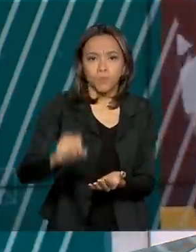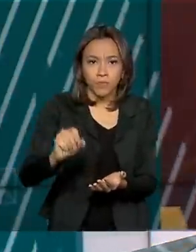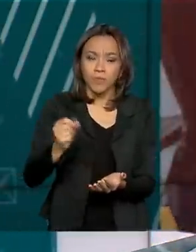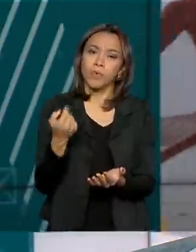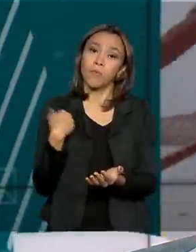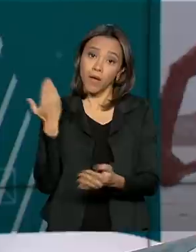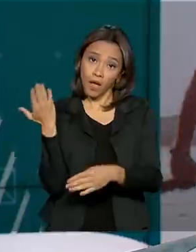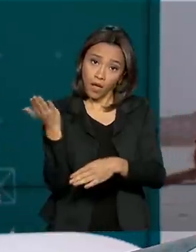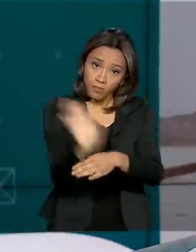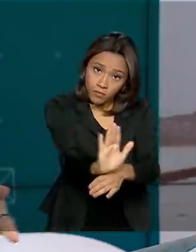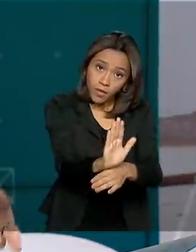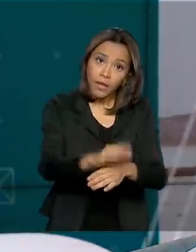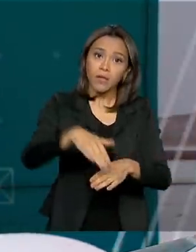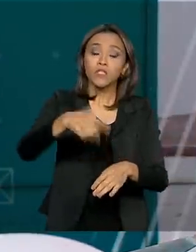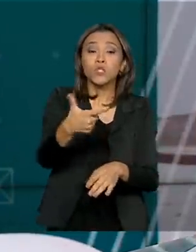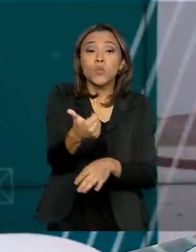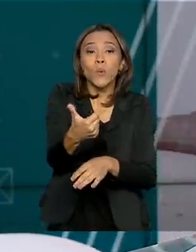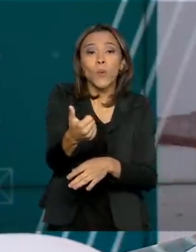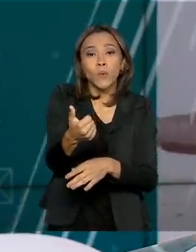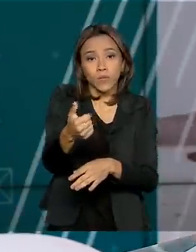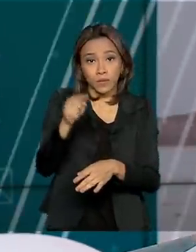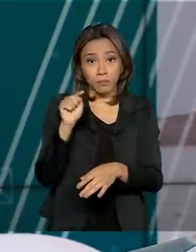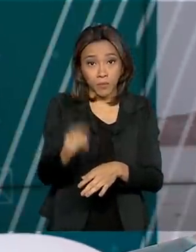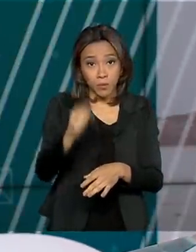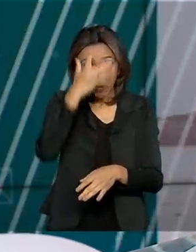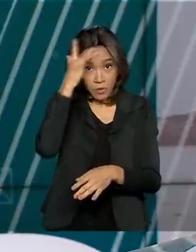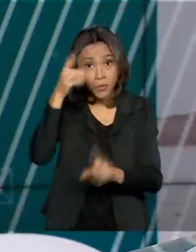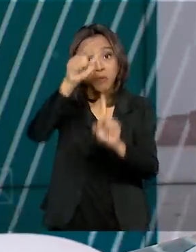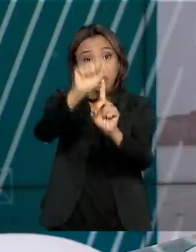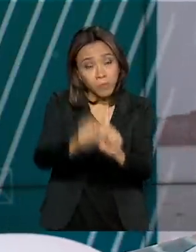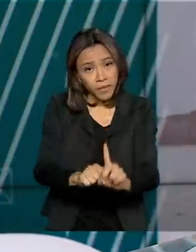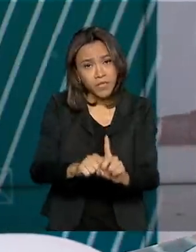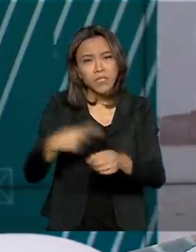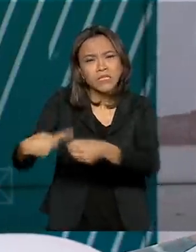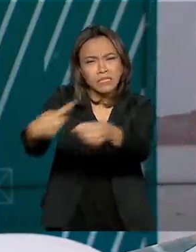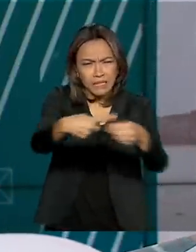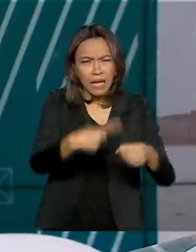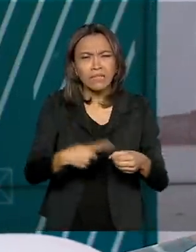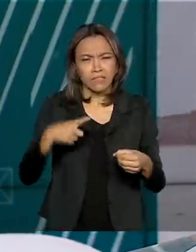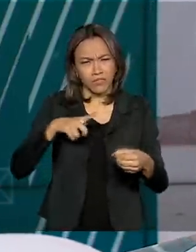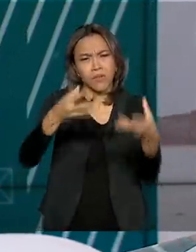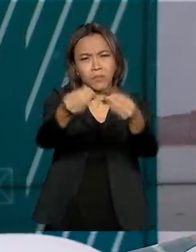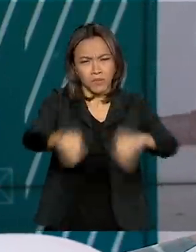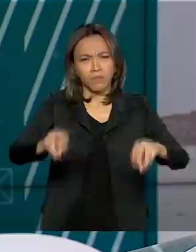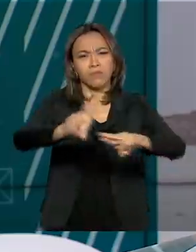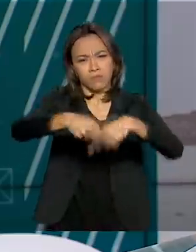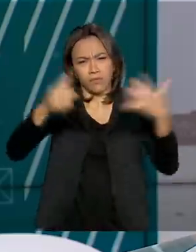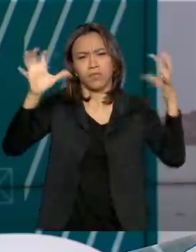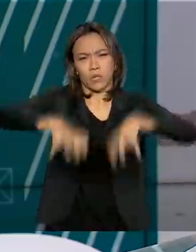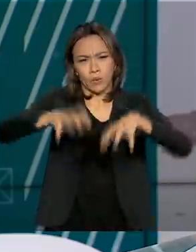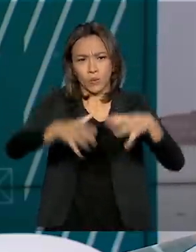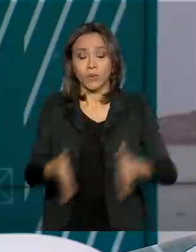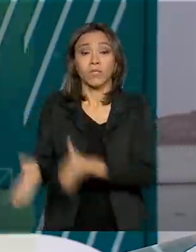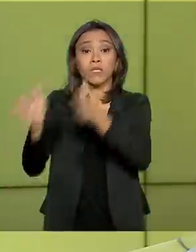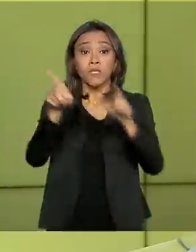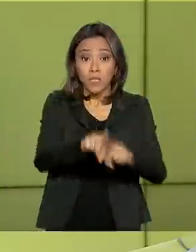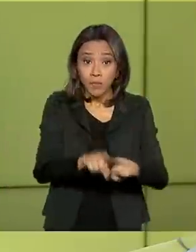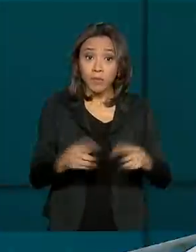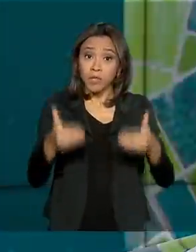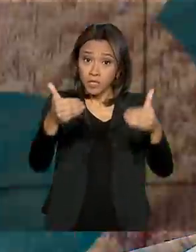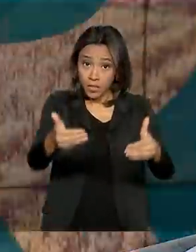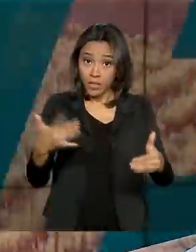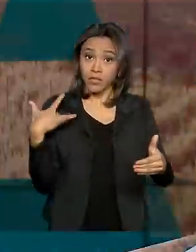12 mil pessoas por mês nos municípios afetados pelas chuvas. O Ministério da Saúde também liberou 90 novas